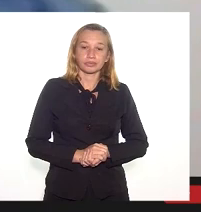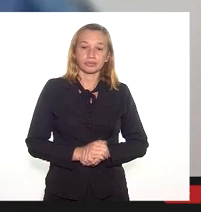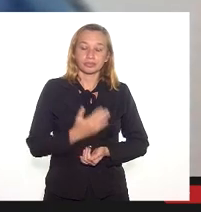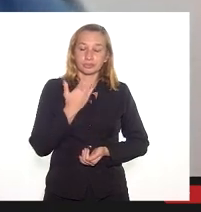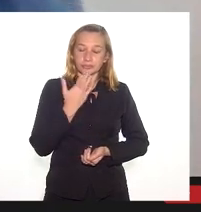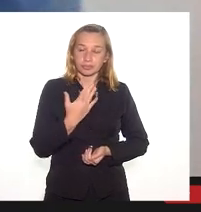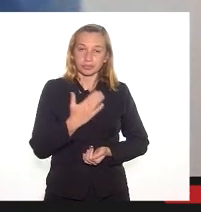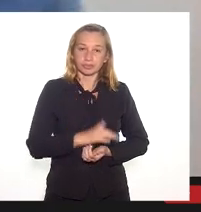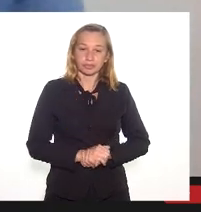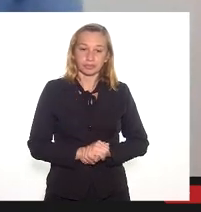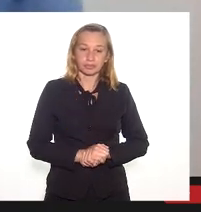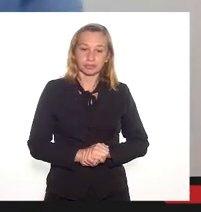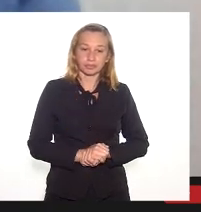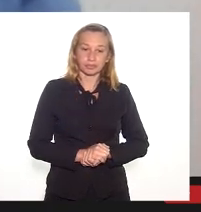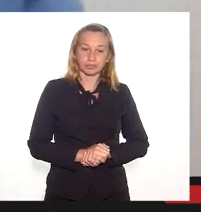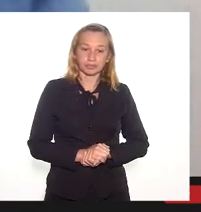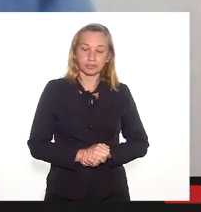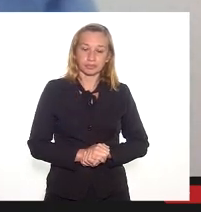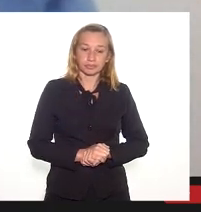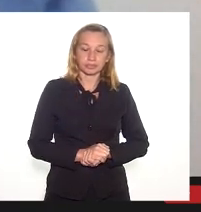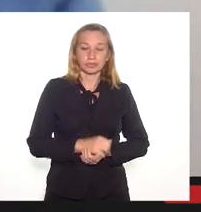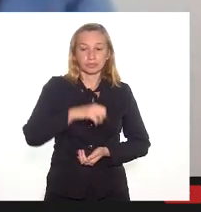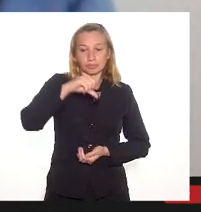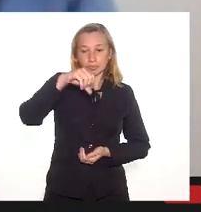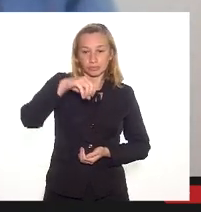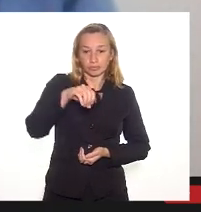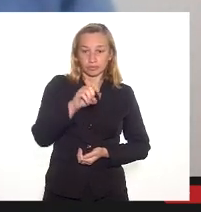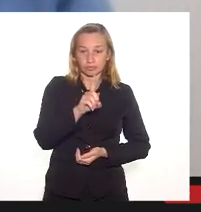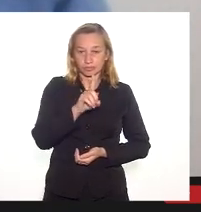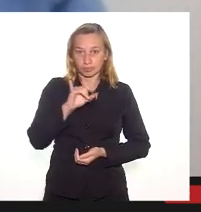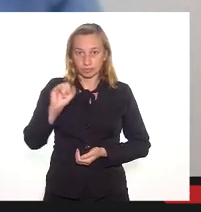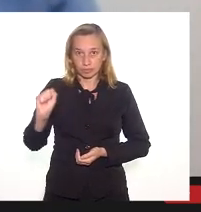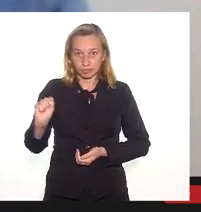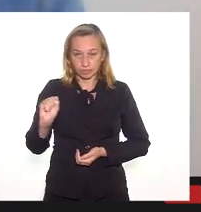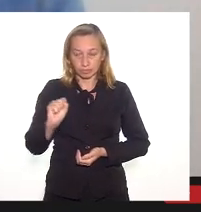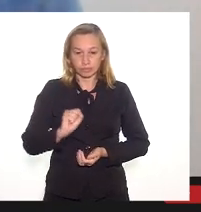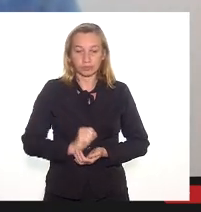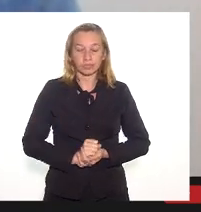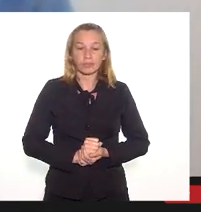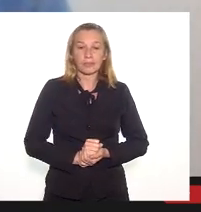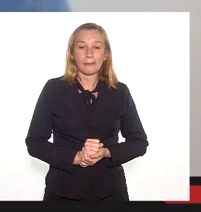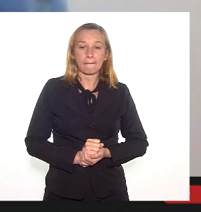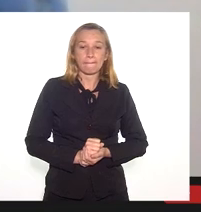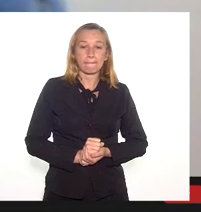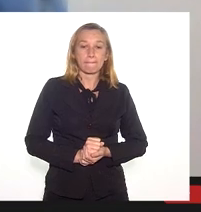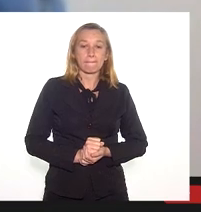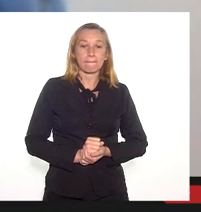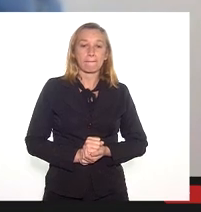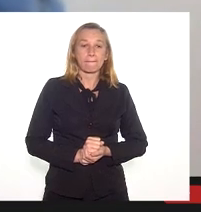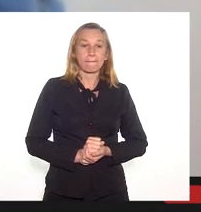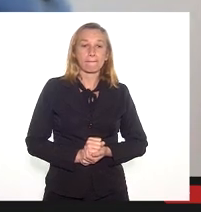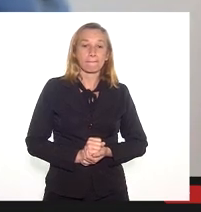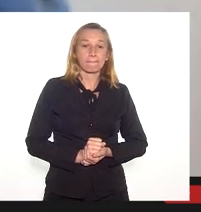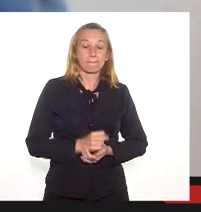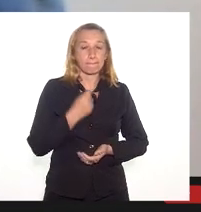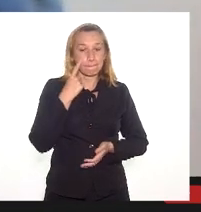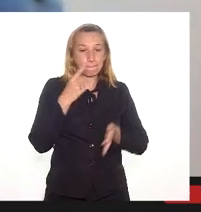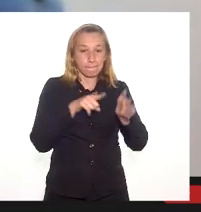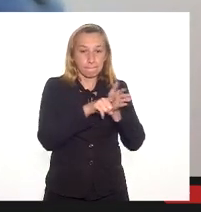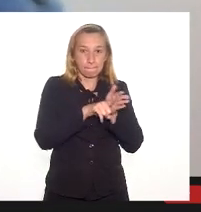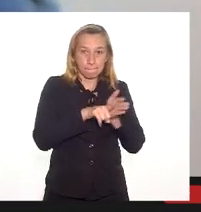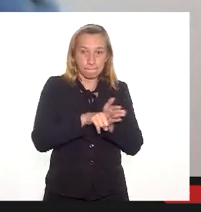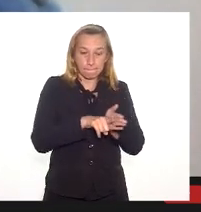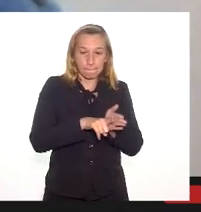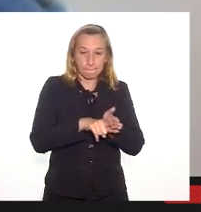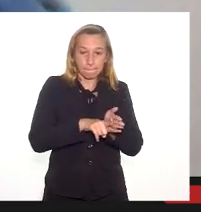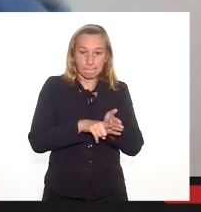solicitando que, que no prazo de 90 dias, é, ele, o INEA, realizasse a análise do exercício de